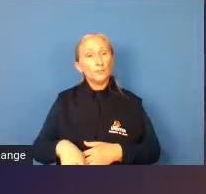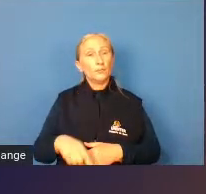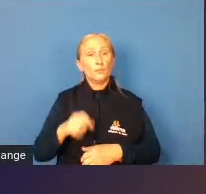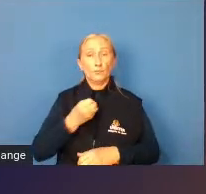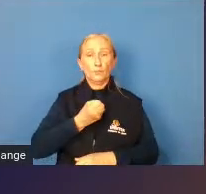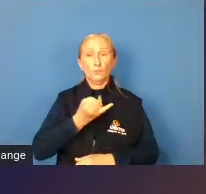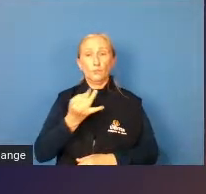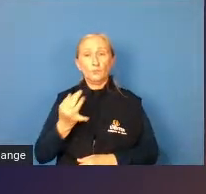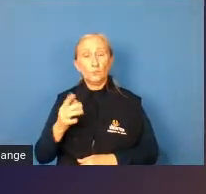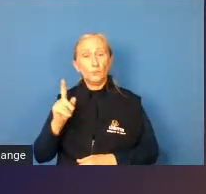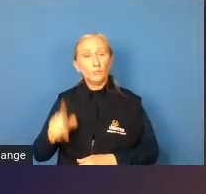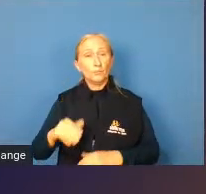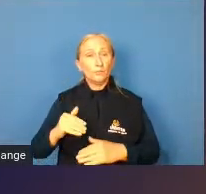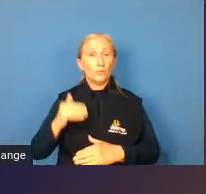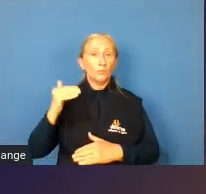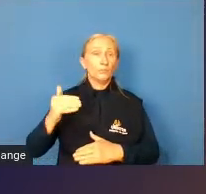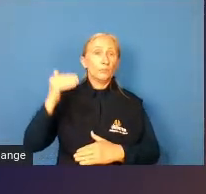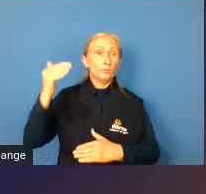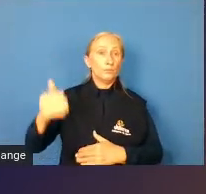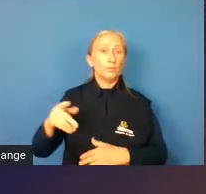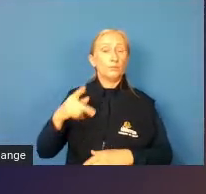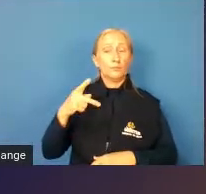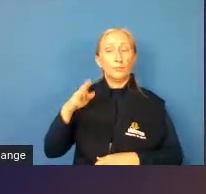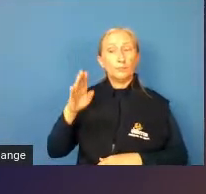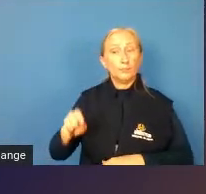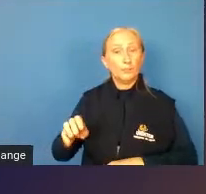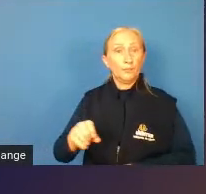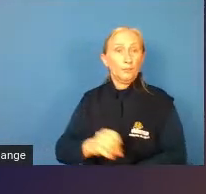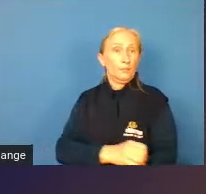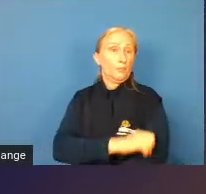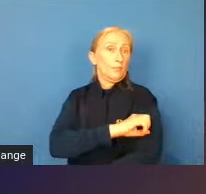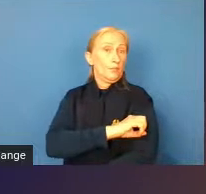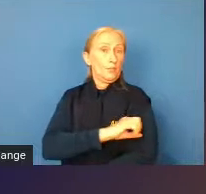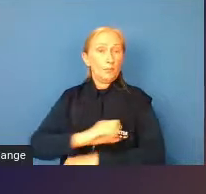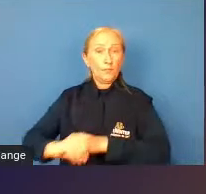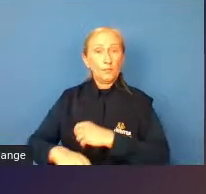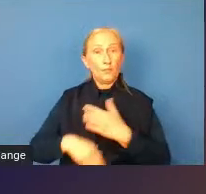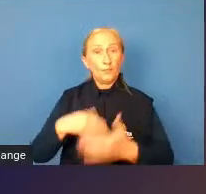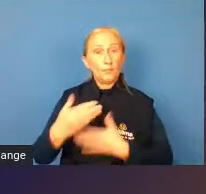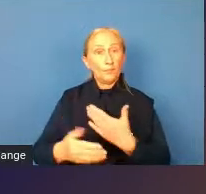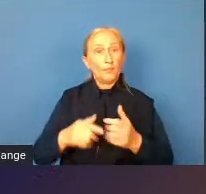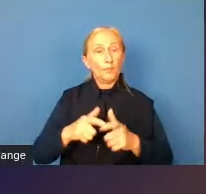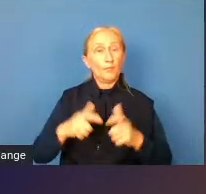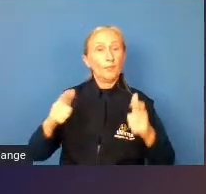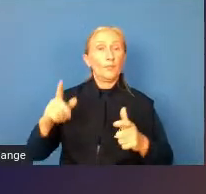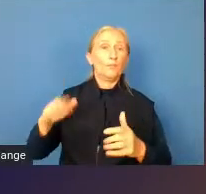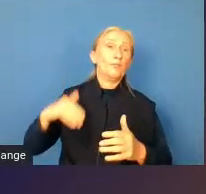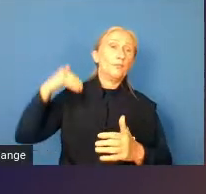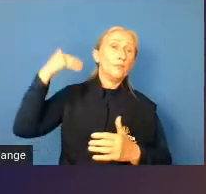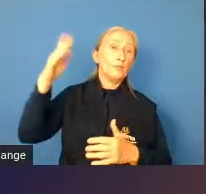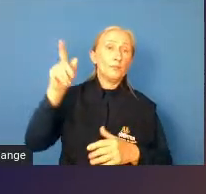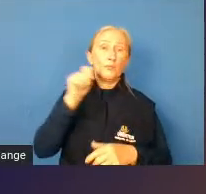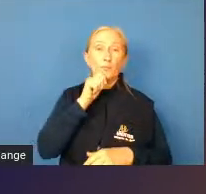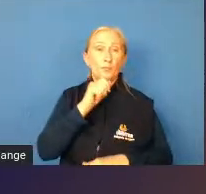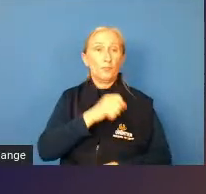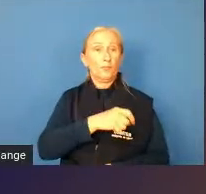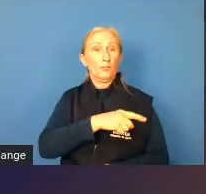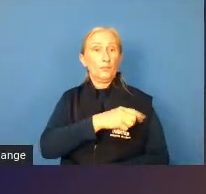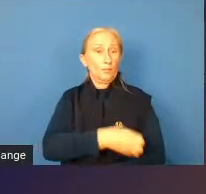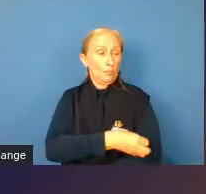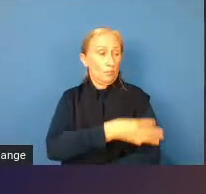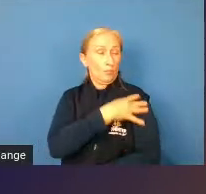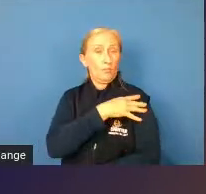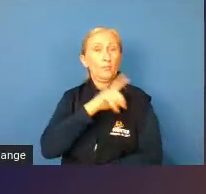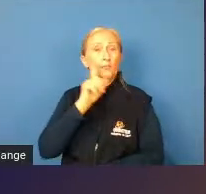número aumenta na pré-escola aí tem um aumento ainda maior no ensino fundamental